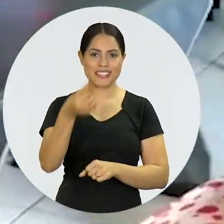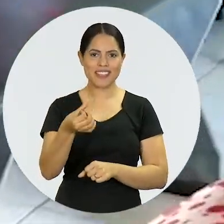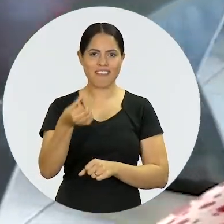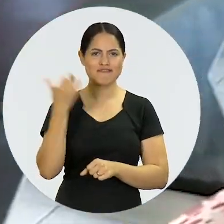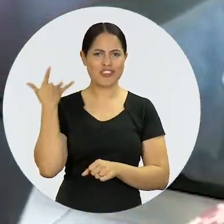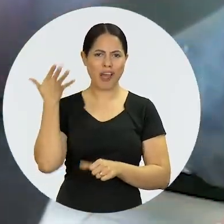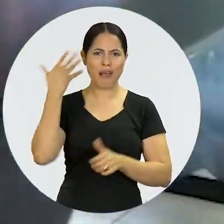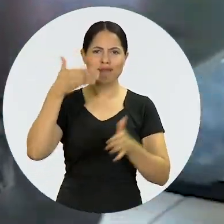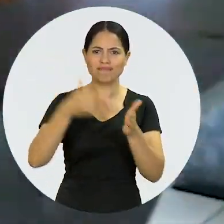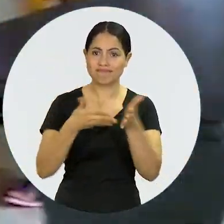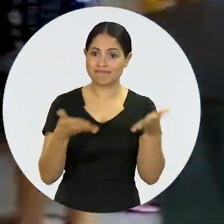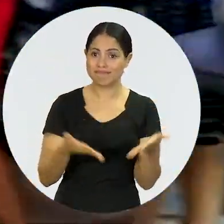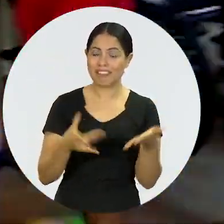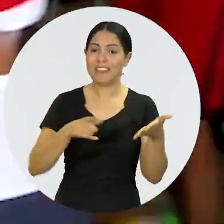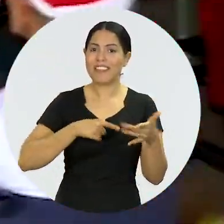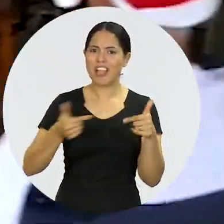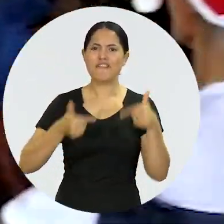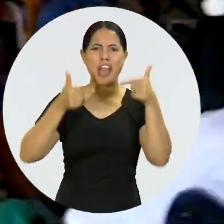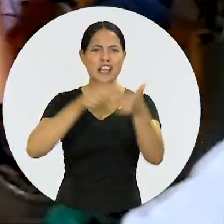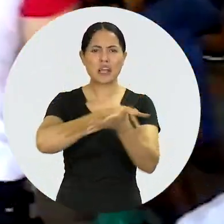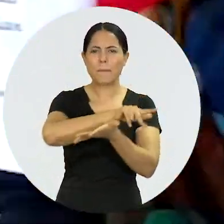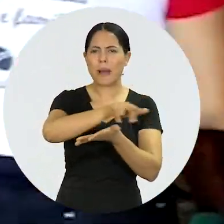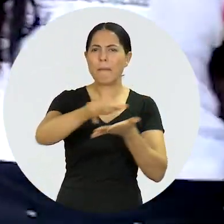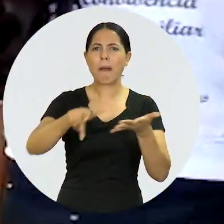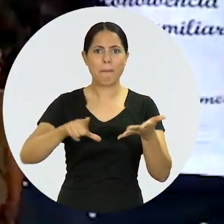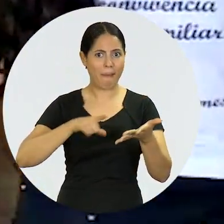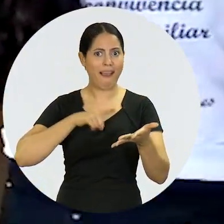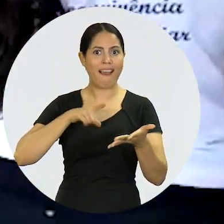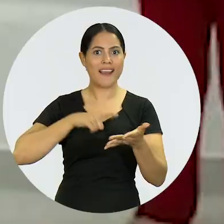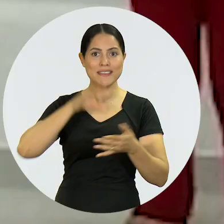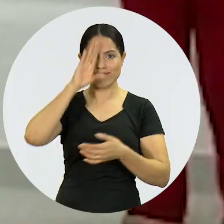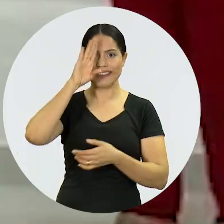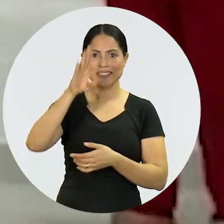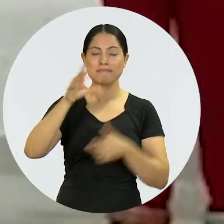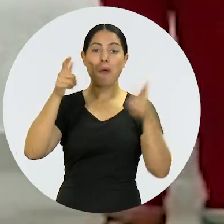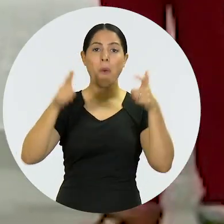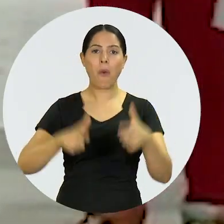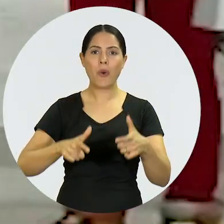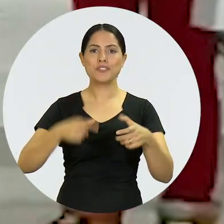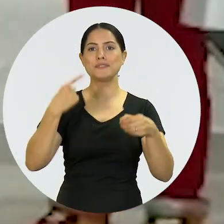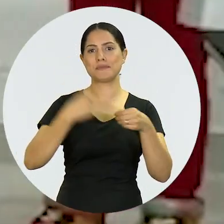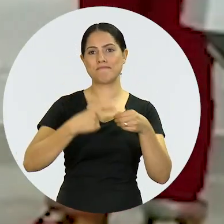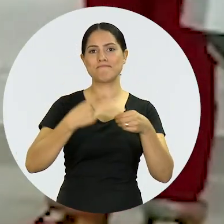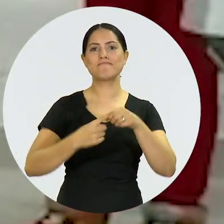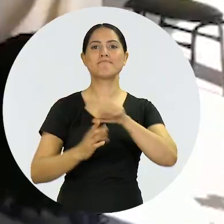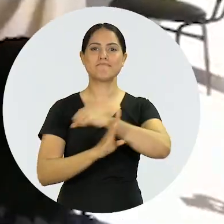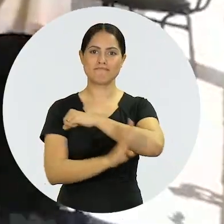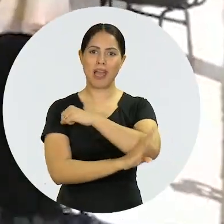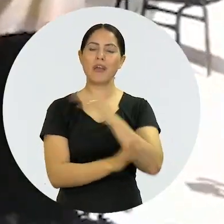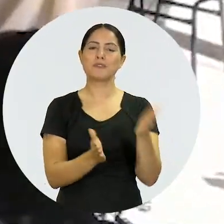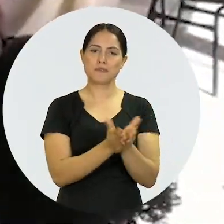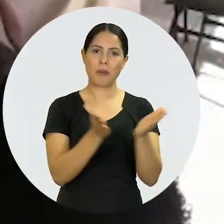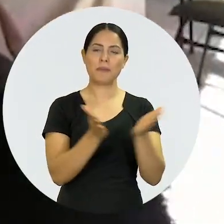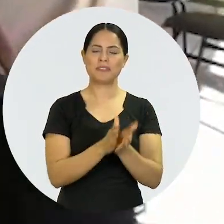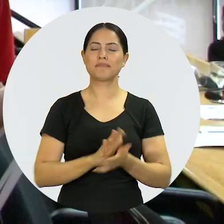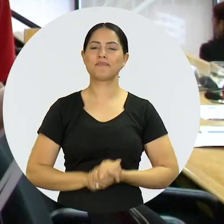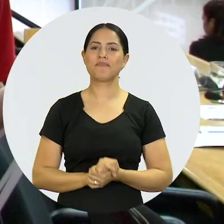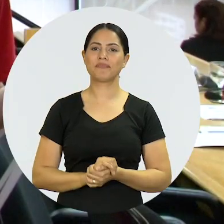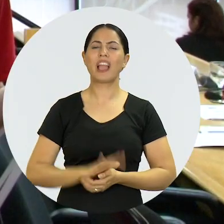2016. De lá para cá, muitas ações já foram realizadas, principalmente em bairros carentes.